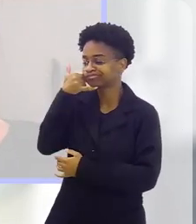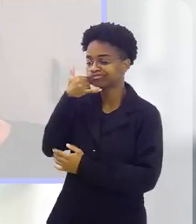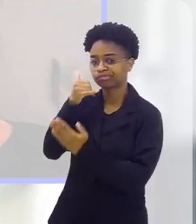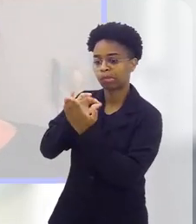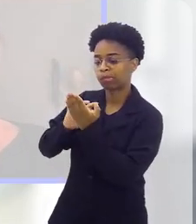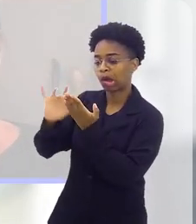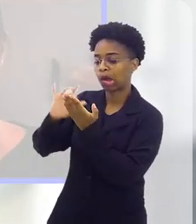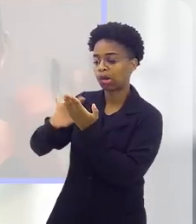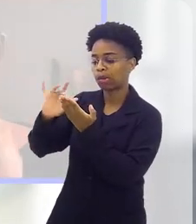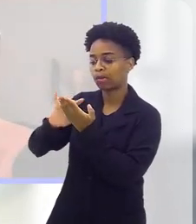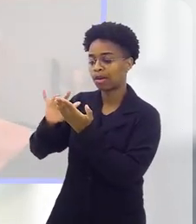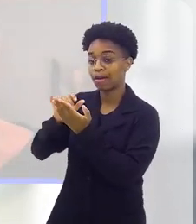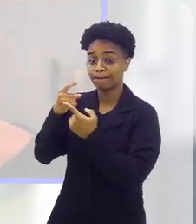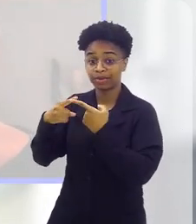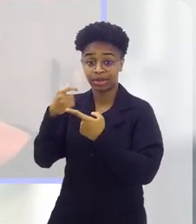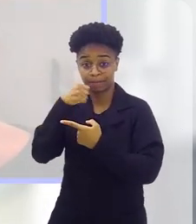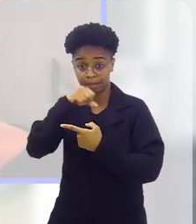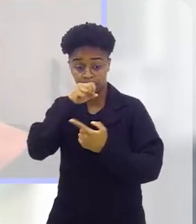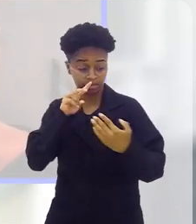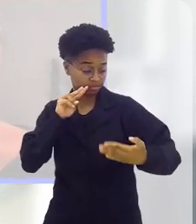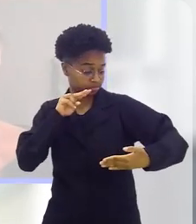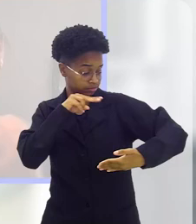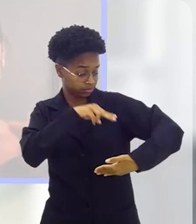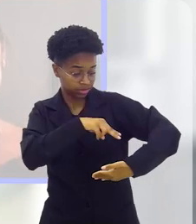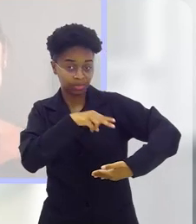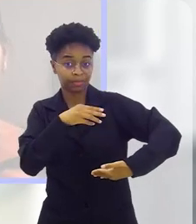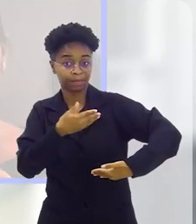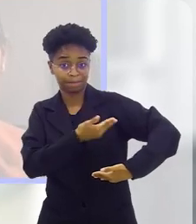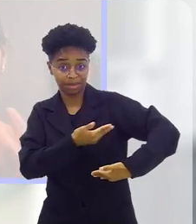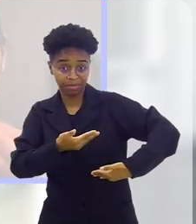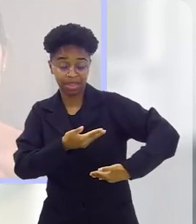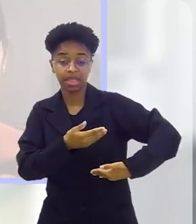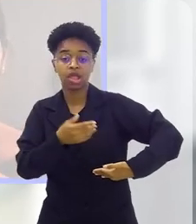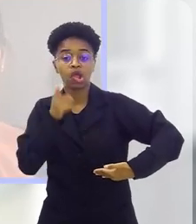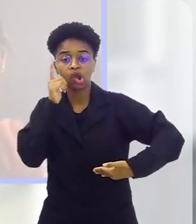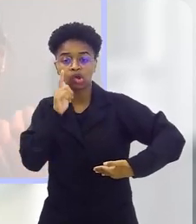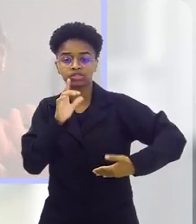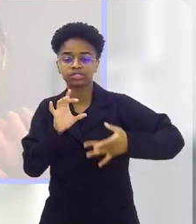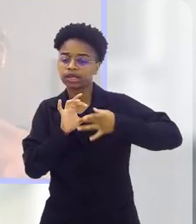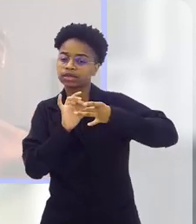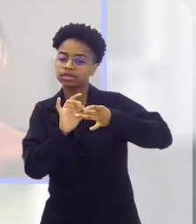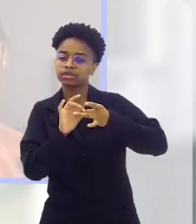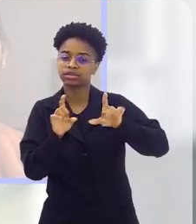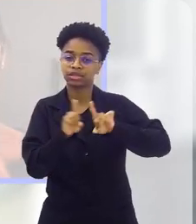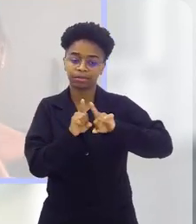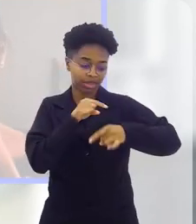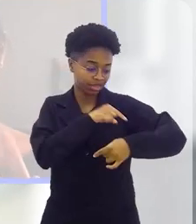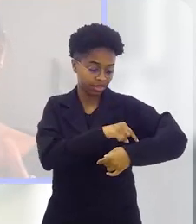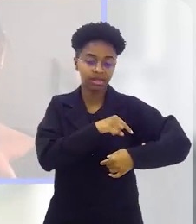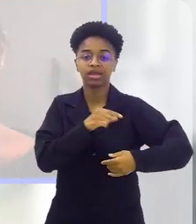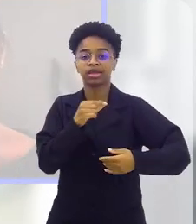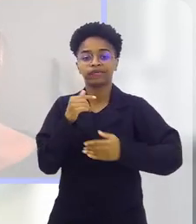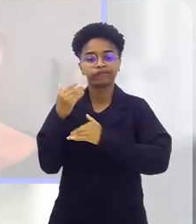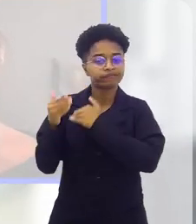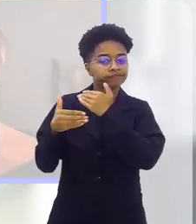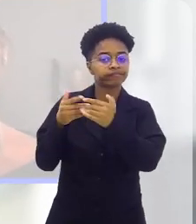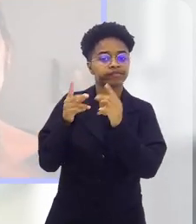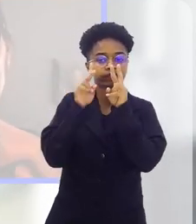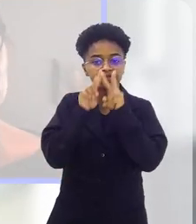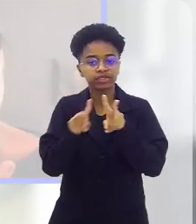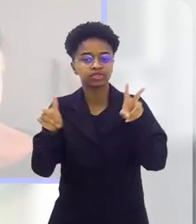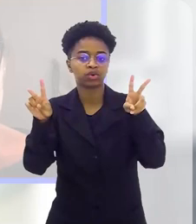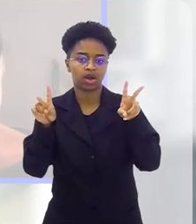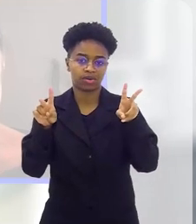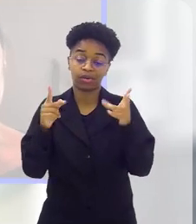estar no celular. Porque ela olhando para o seu bebê, além de laços, de vínculos, o desenvolvimento da visão está